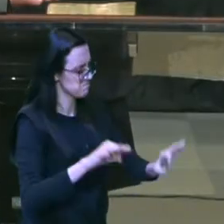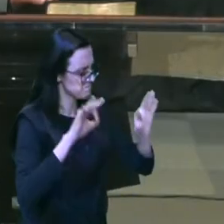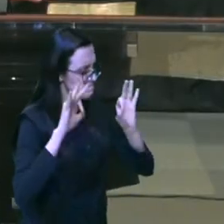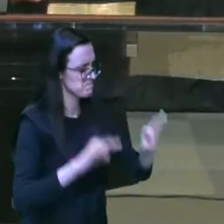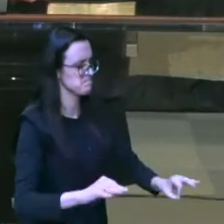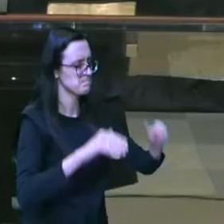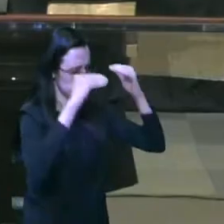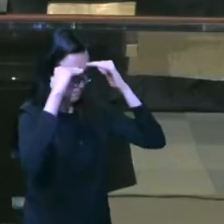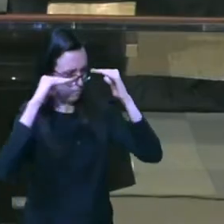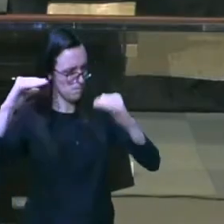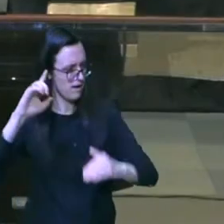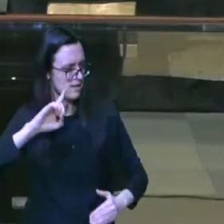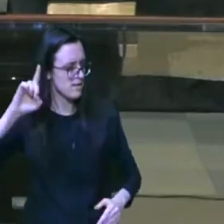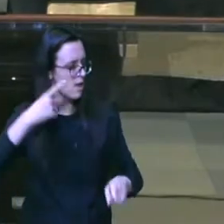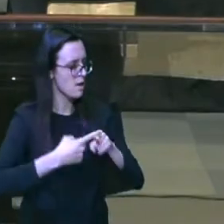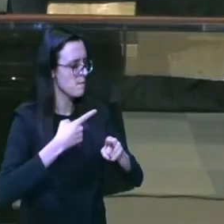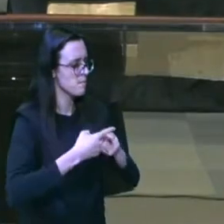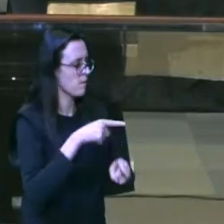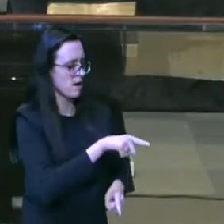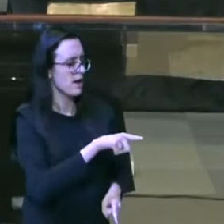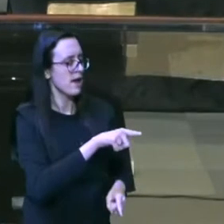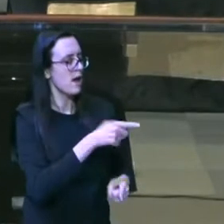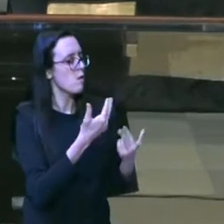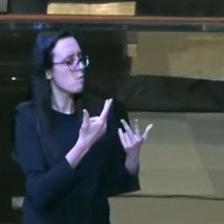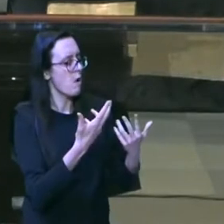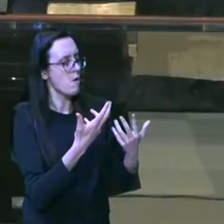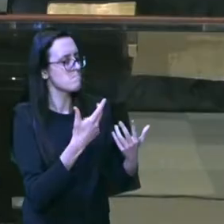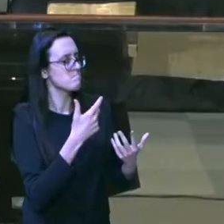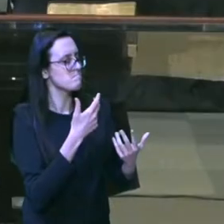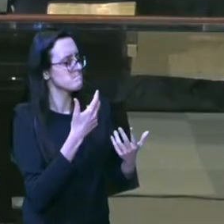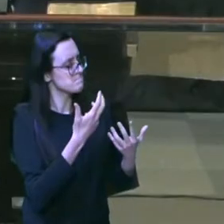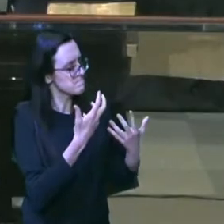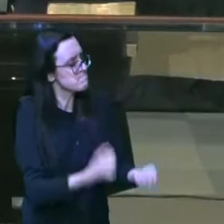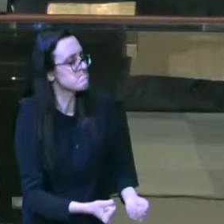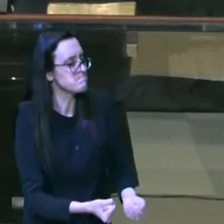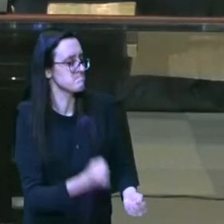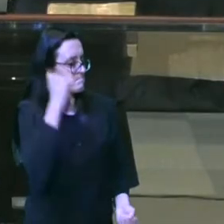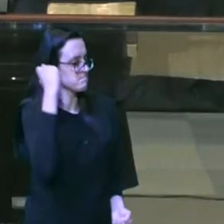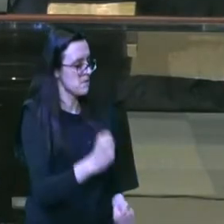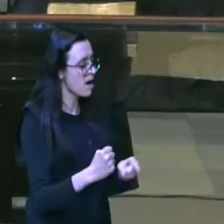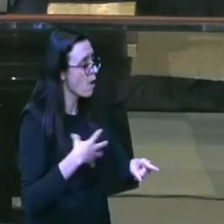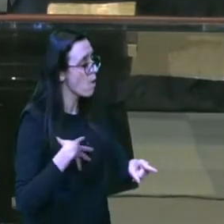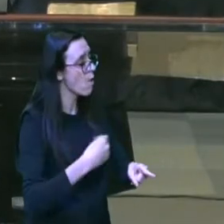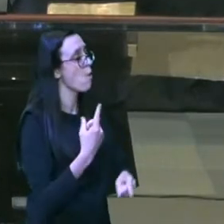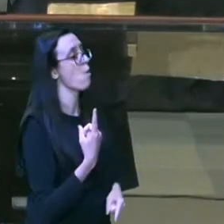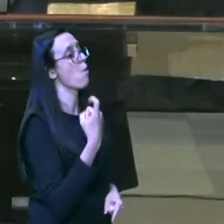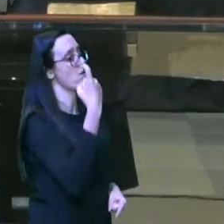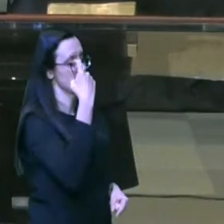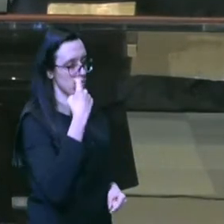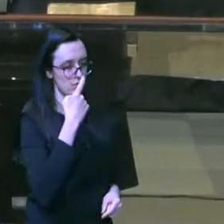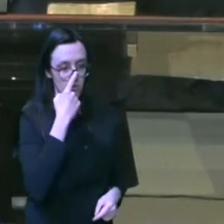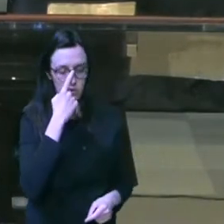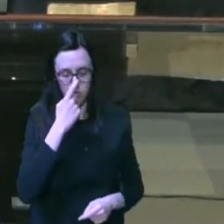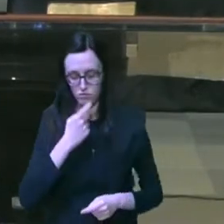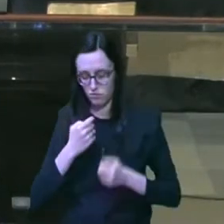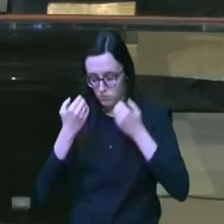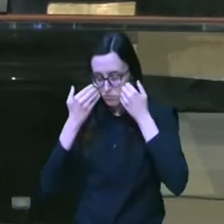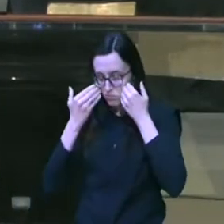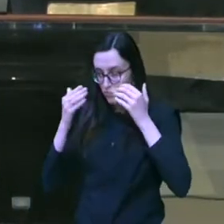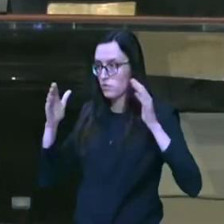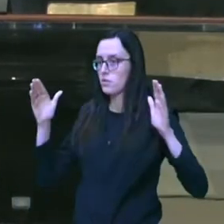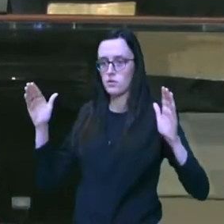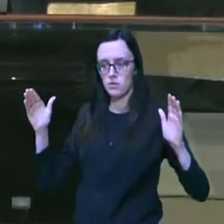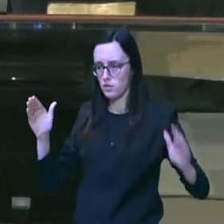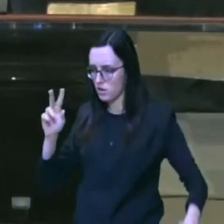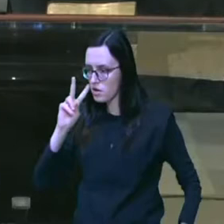Deus porque você não me negou o seu filho o seu único filho Abraão ergueu os olhos e viu um carneiro preso